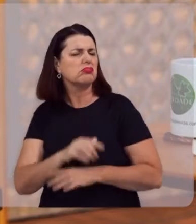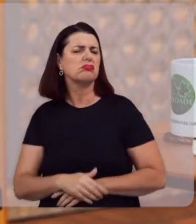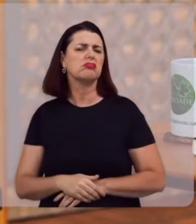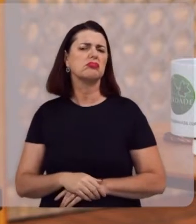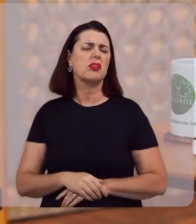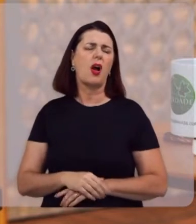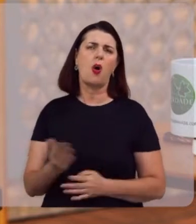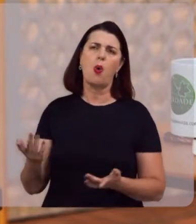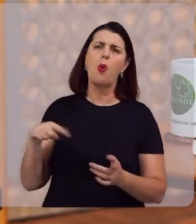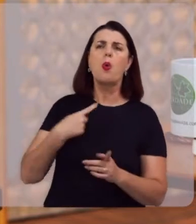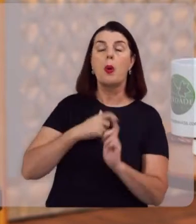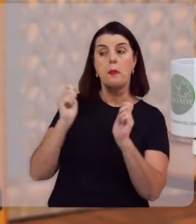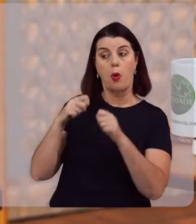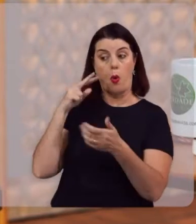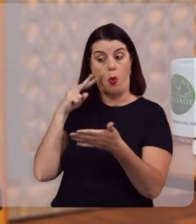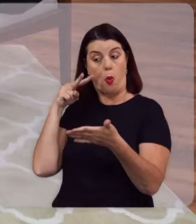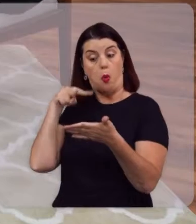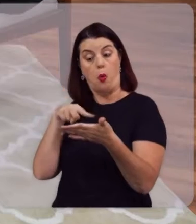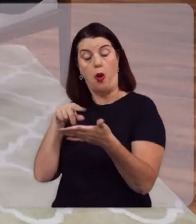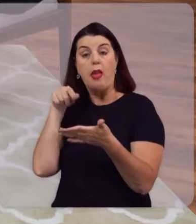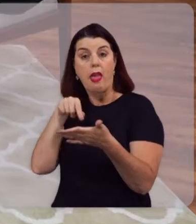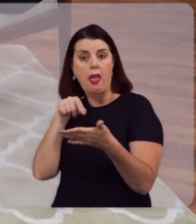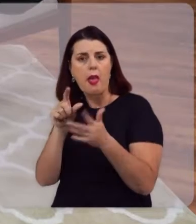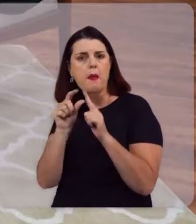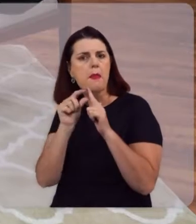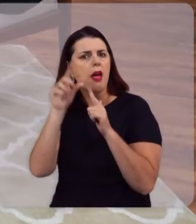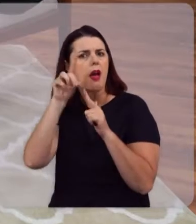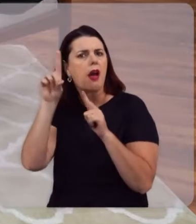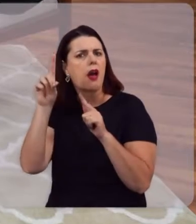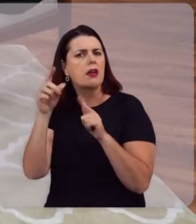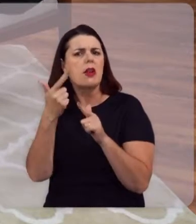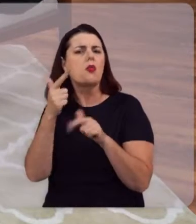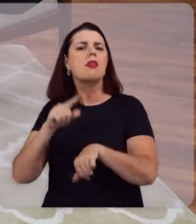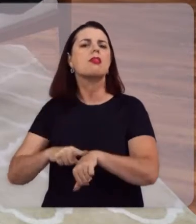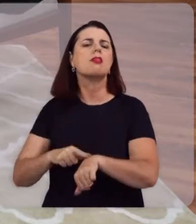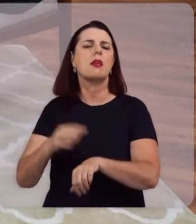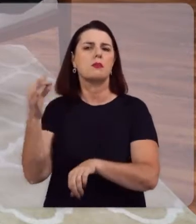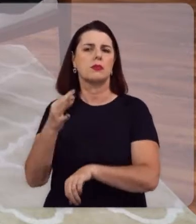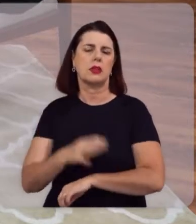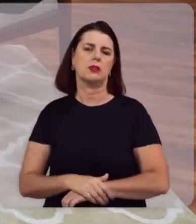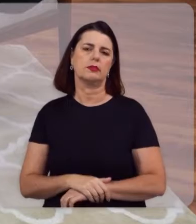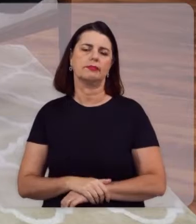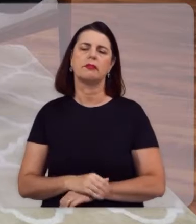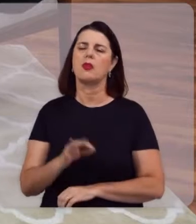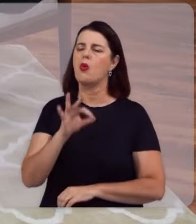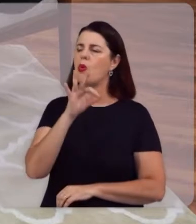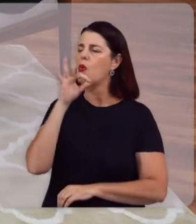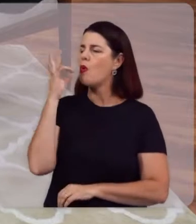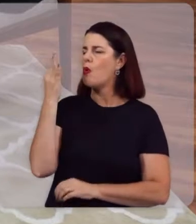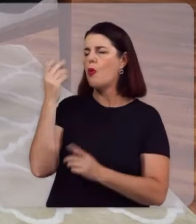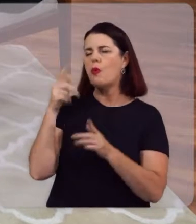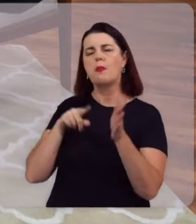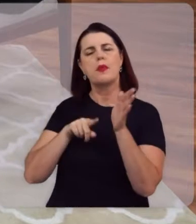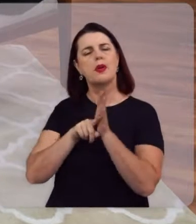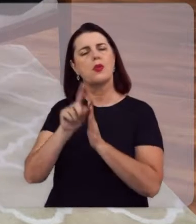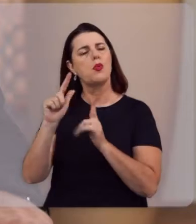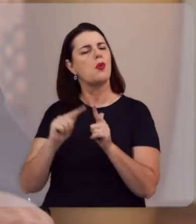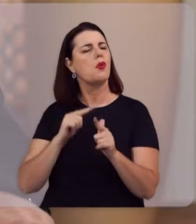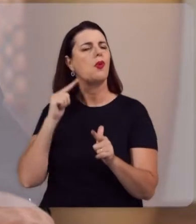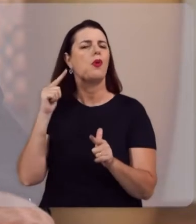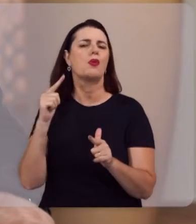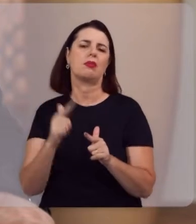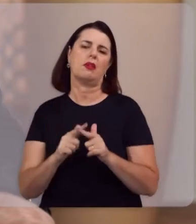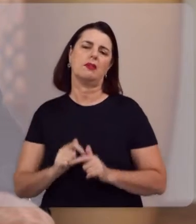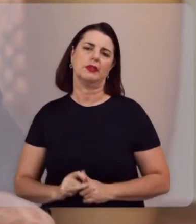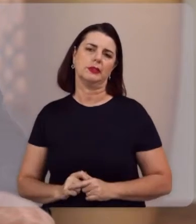anacrônico ou nós podemos olhar para a Bíblia como algo atemporal? Excelente pergunta mais uma vez, Reverendo.